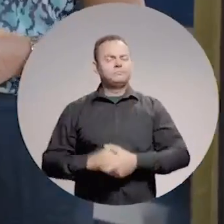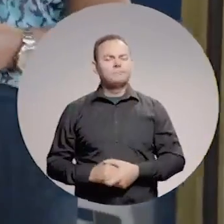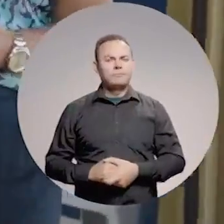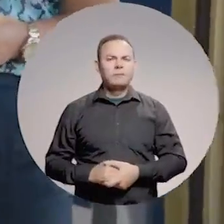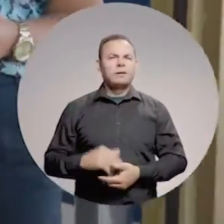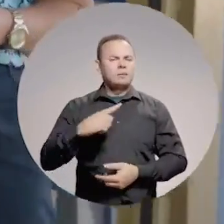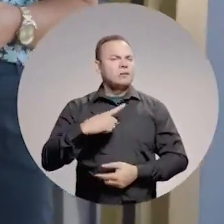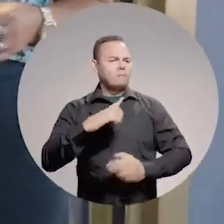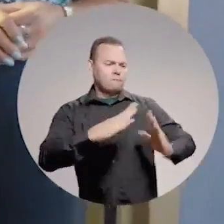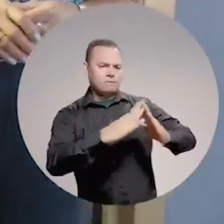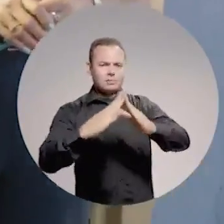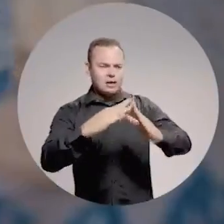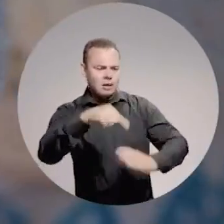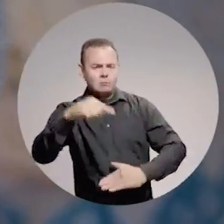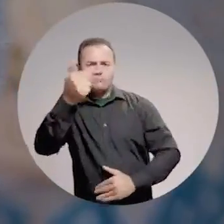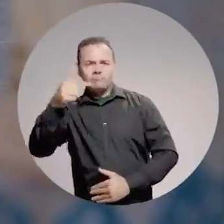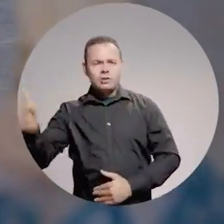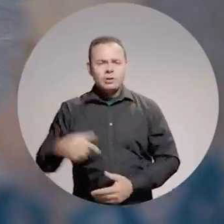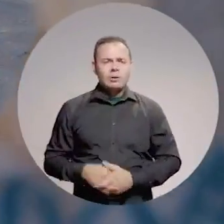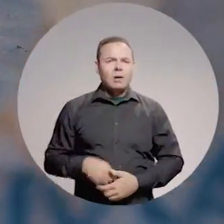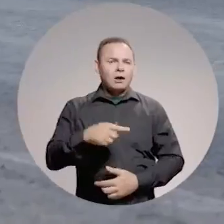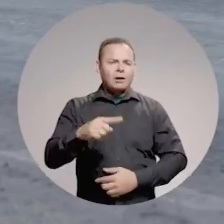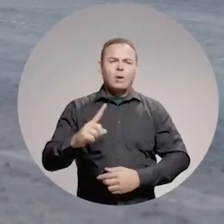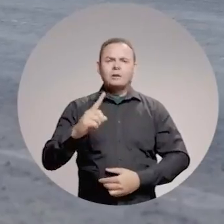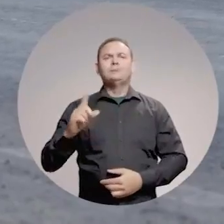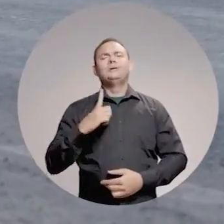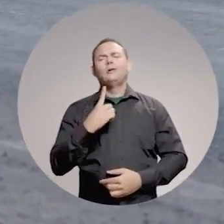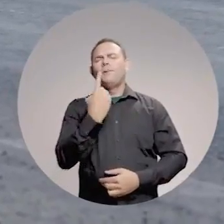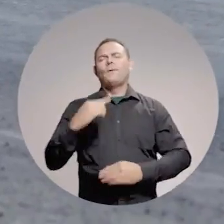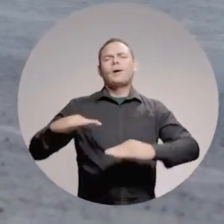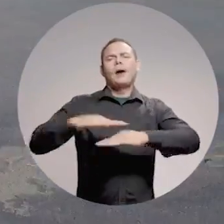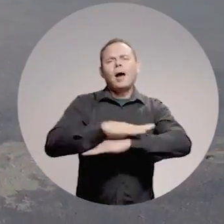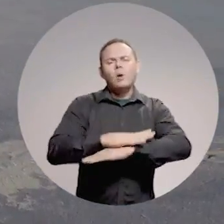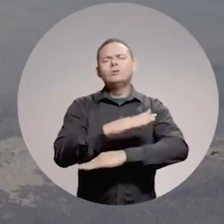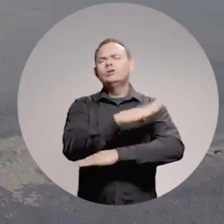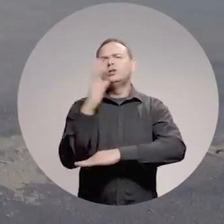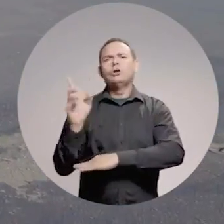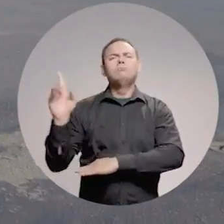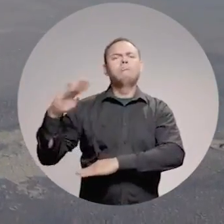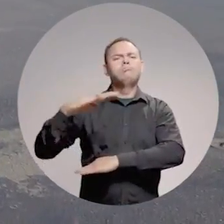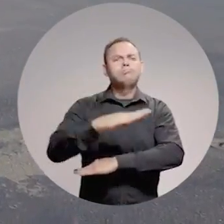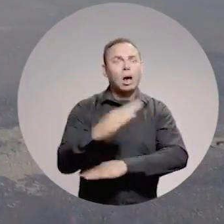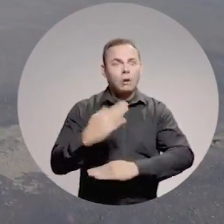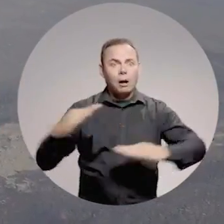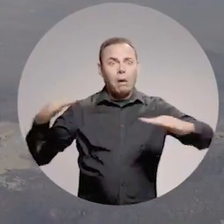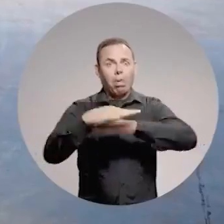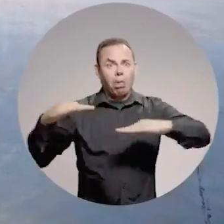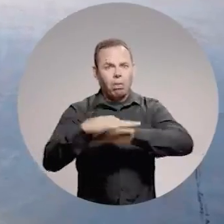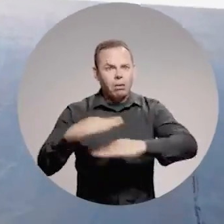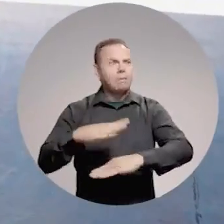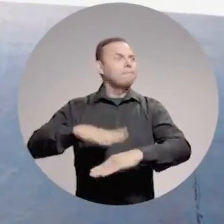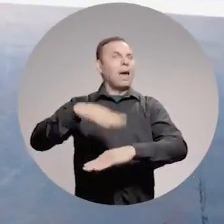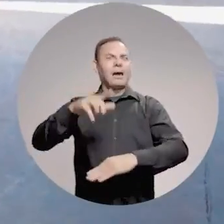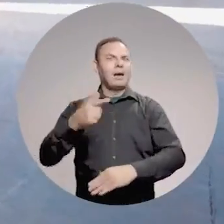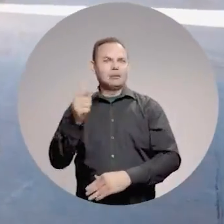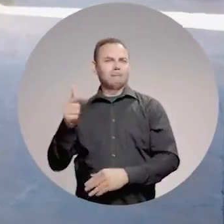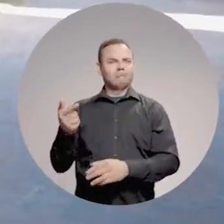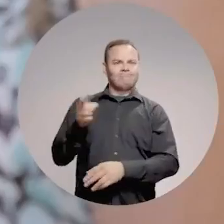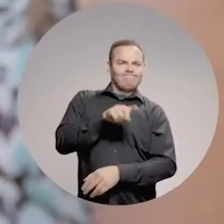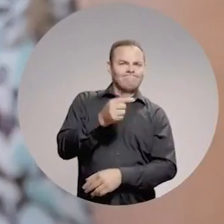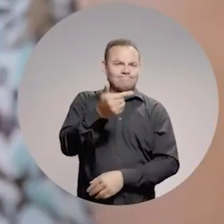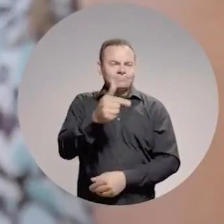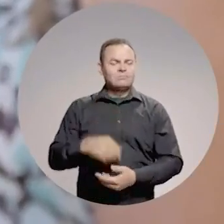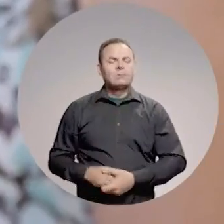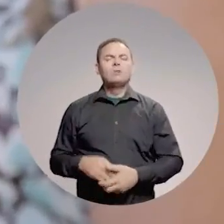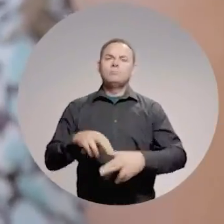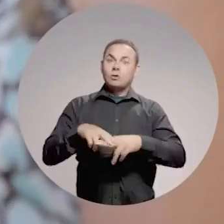vizinho, ó, esse meu vizinho, isso aqui não tinha nenhum, aqui passava um carro por dia. Hoje, meu Deus, tô vendo que tá tendo uma movimentação dali que não existia aqui.